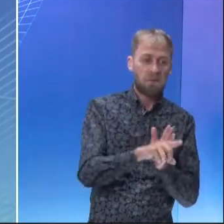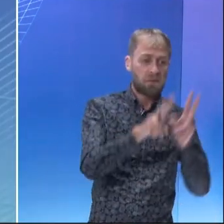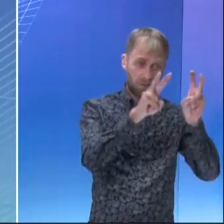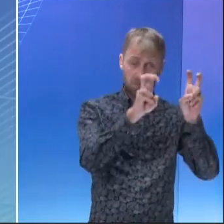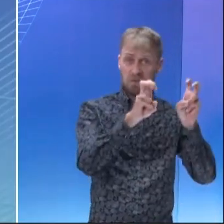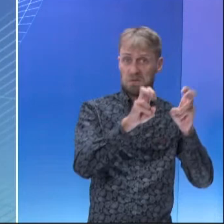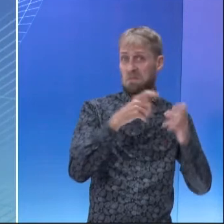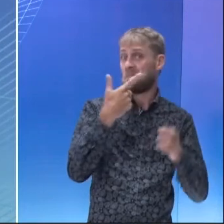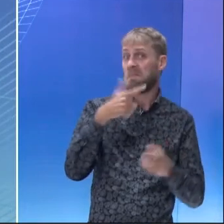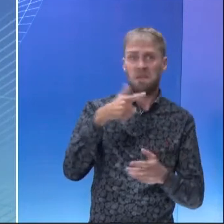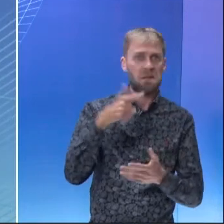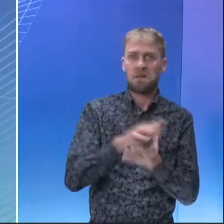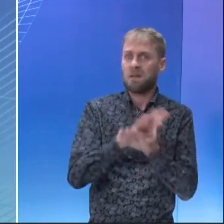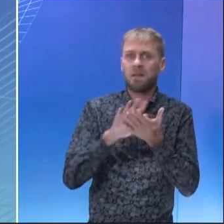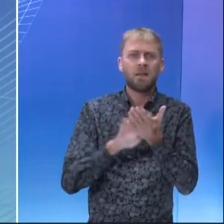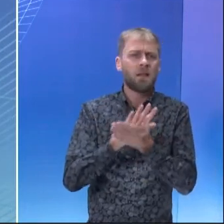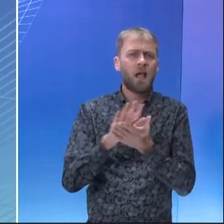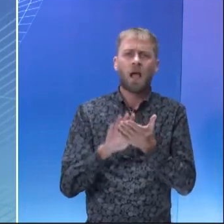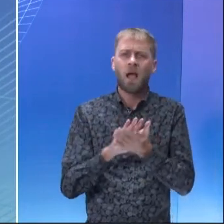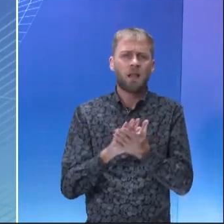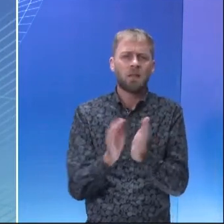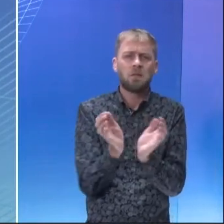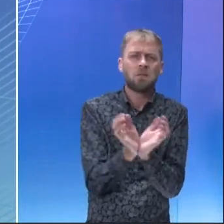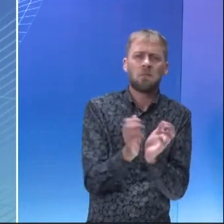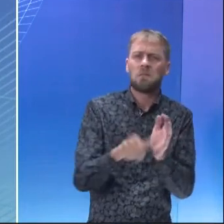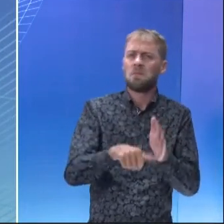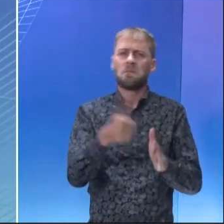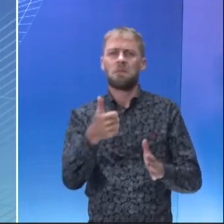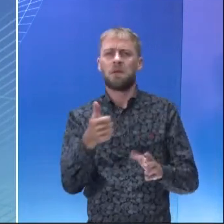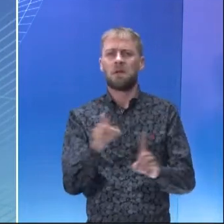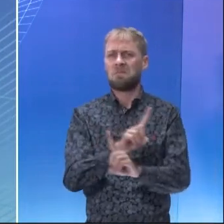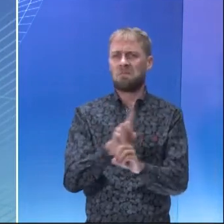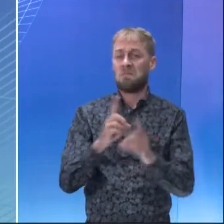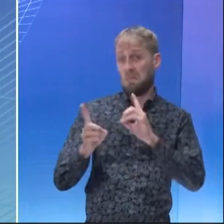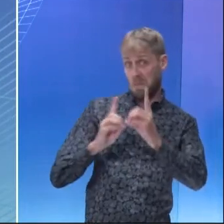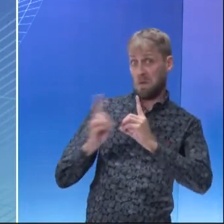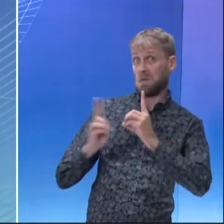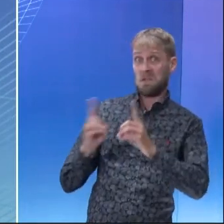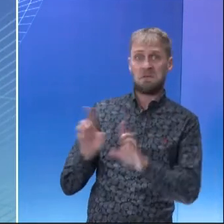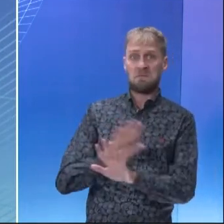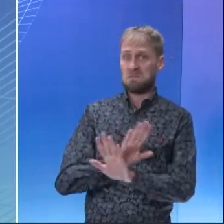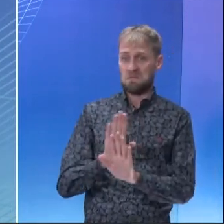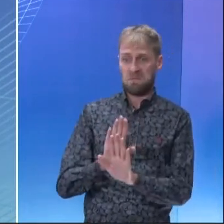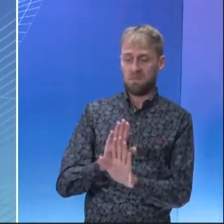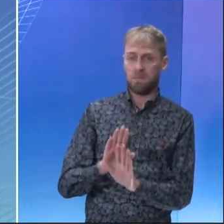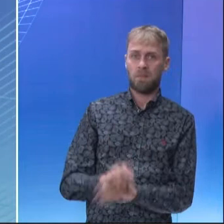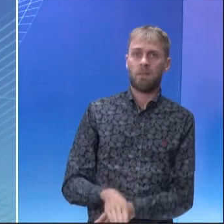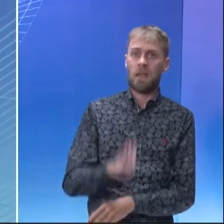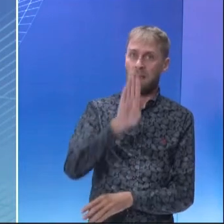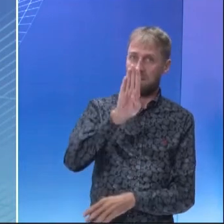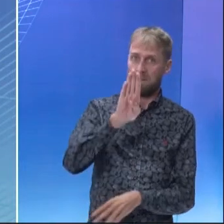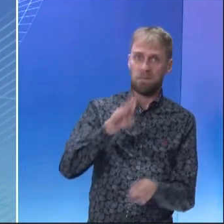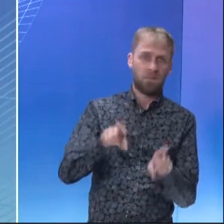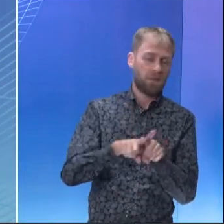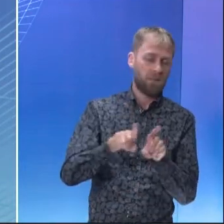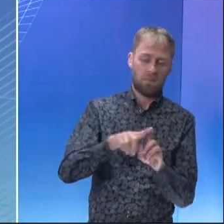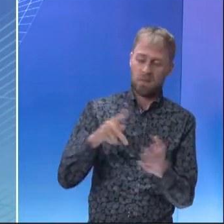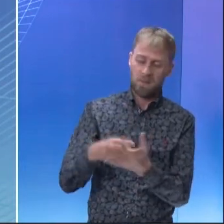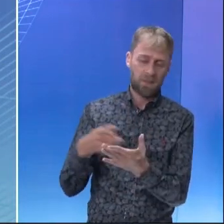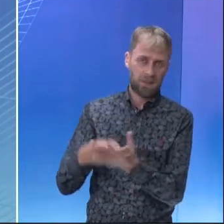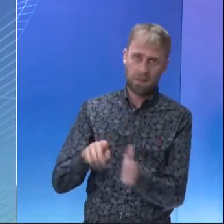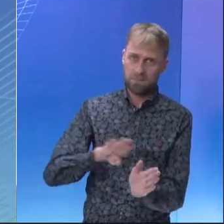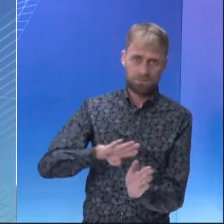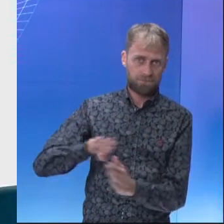da questão ele fala da estagnação do setor primário. Então o setor produtivo aqui no enunciado da questão não foi